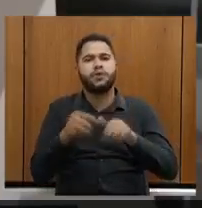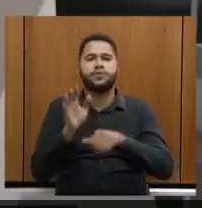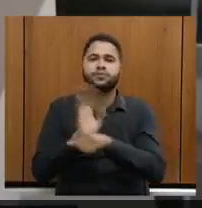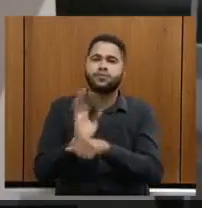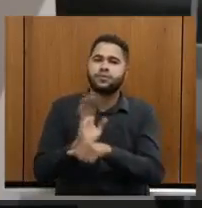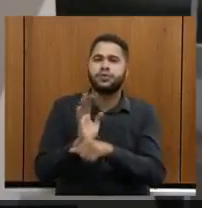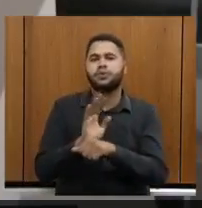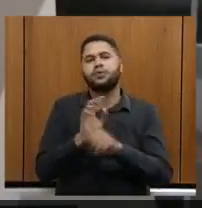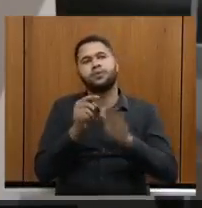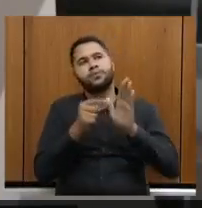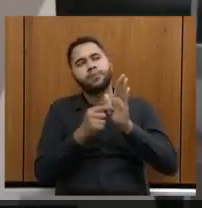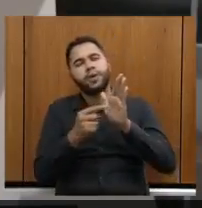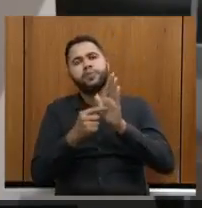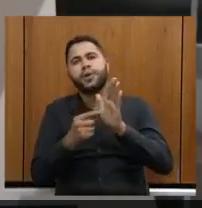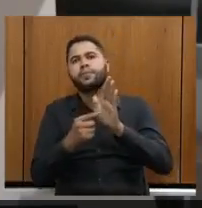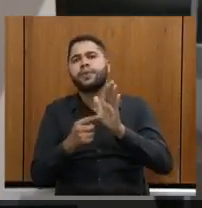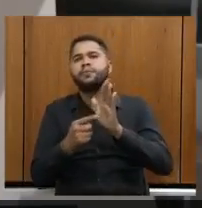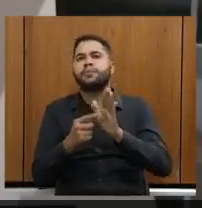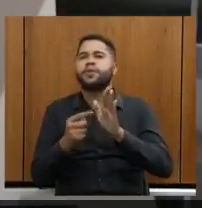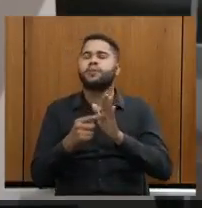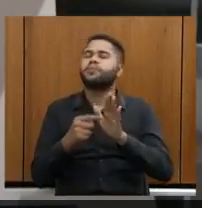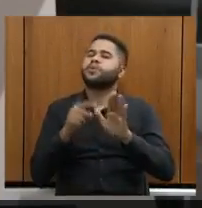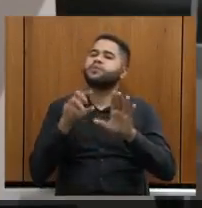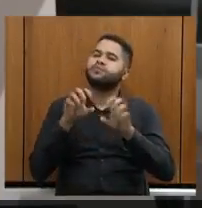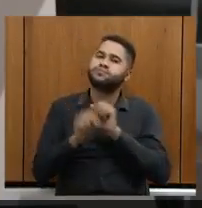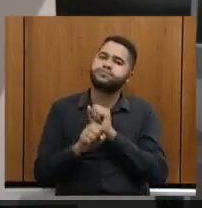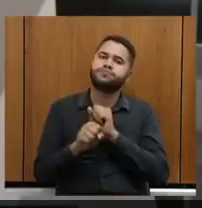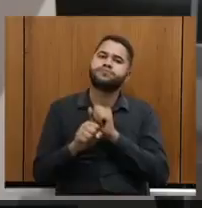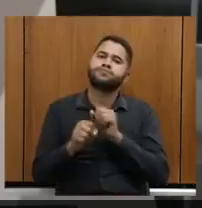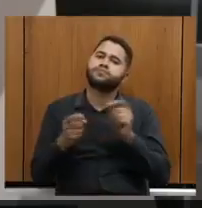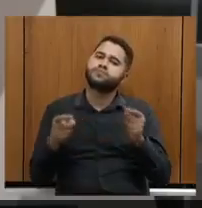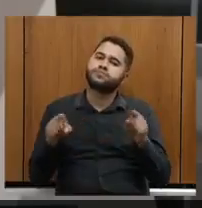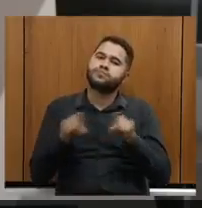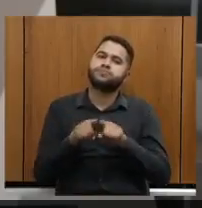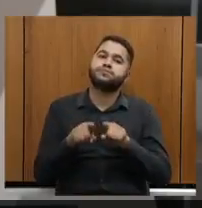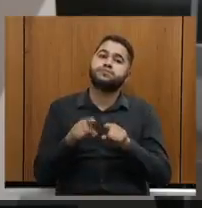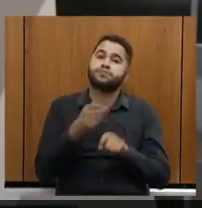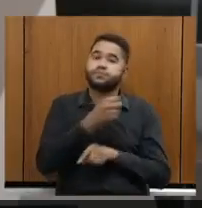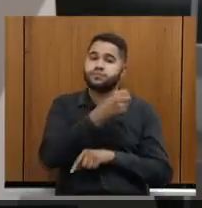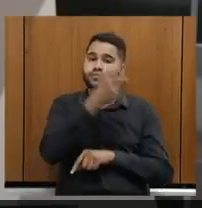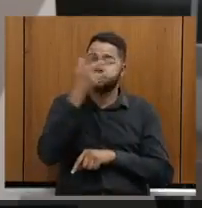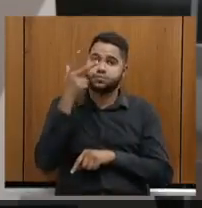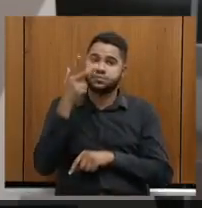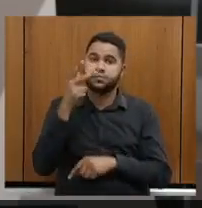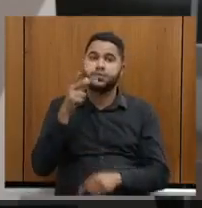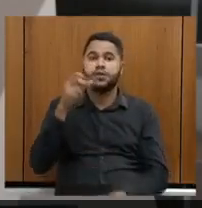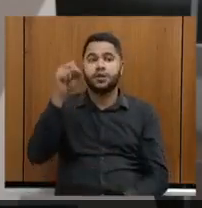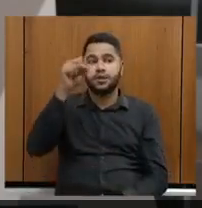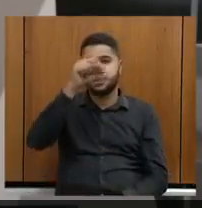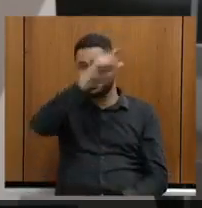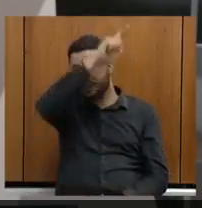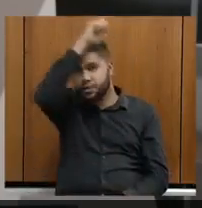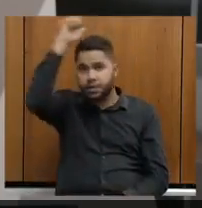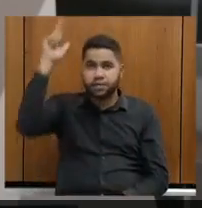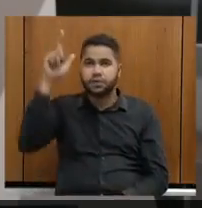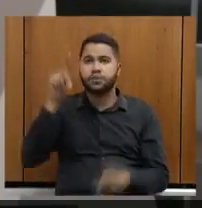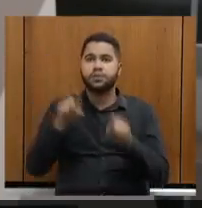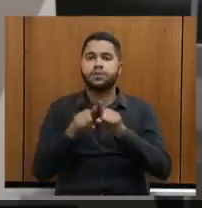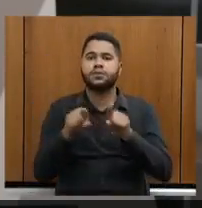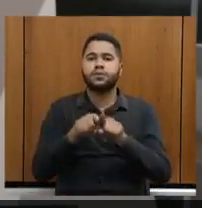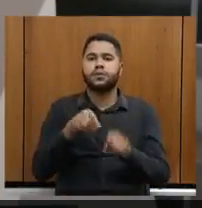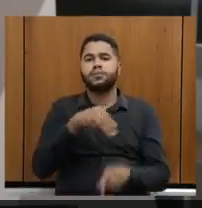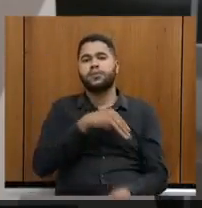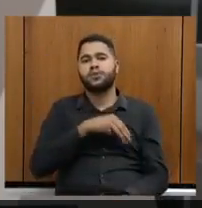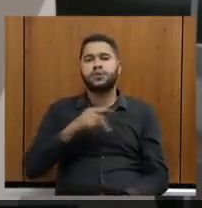seminários, exposições, atitudes formativas, parceria com a Prefeitura de Santa Luzia e Ministério Público para fazer na